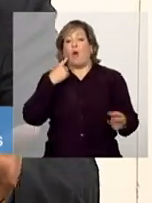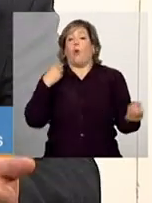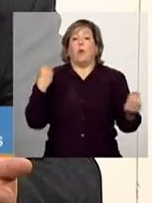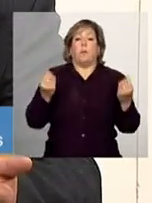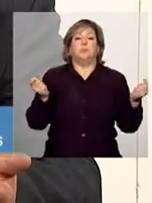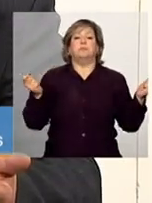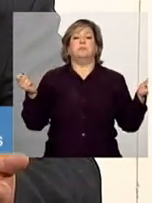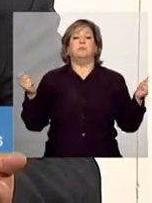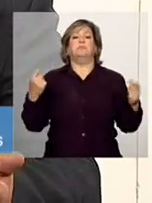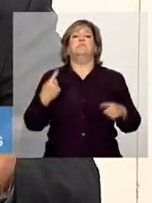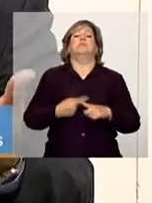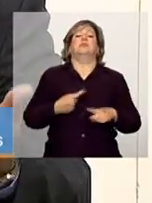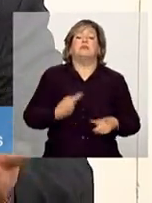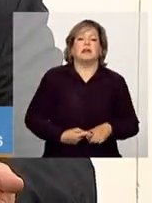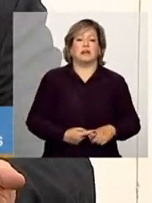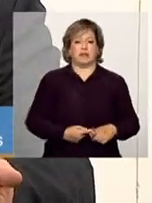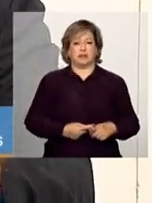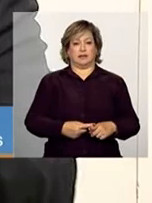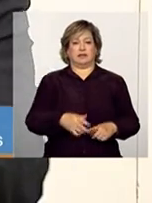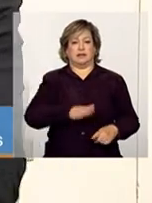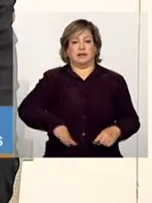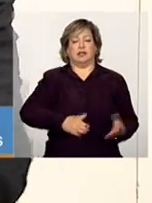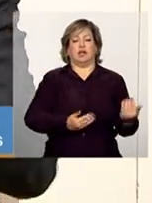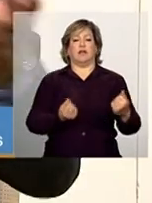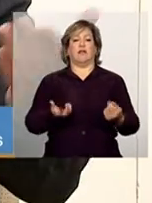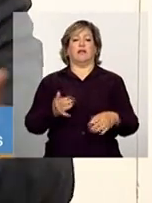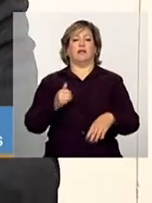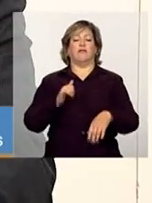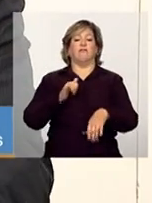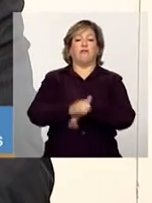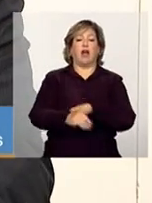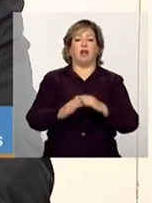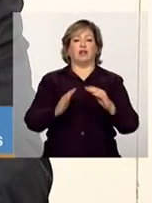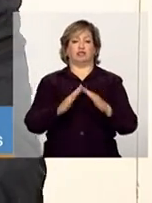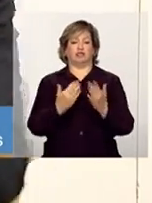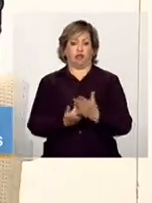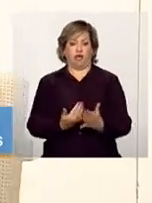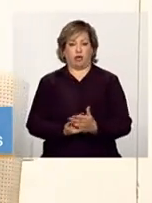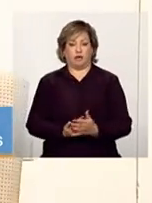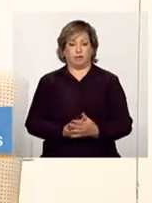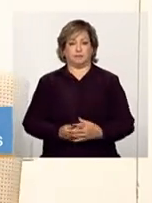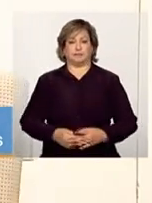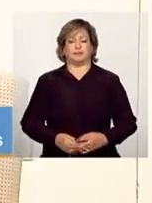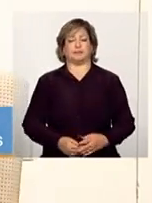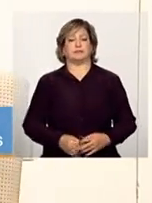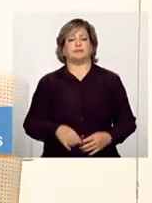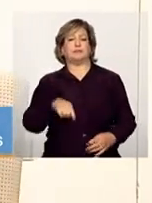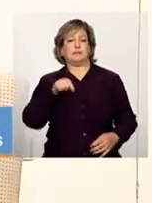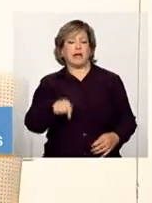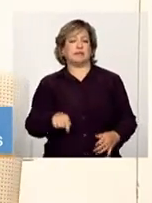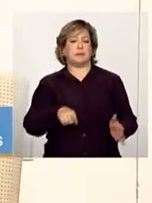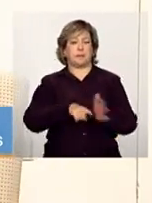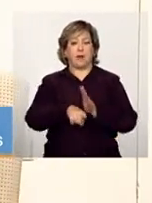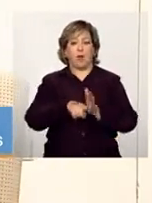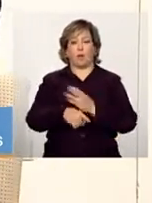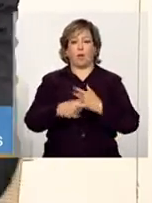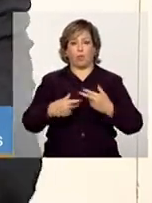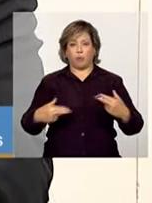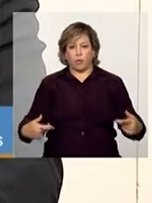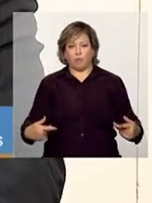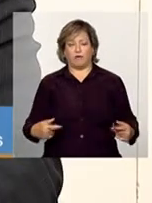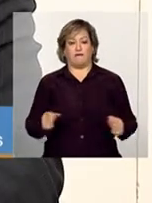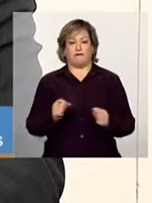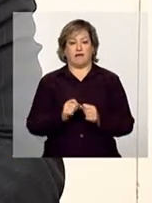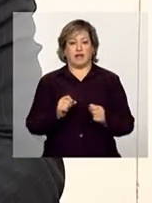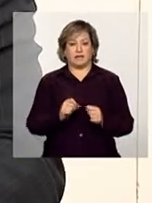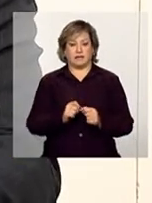ausência à escola. Não é trivial você fazer essas perguntas de maneira a captar mais